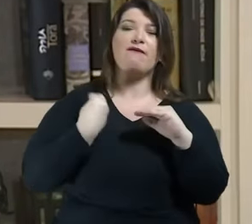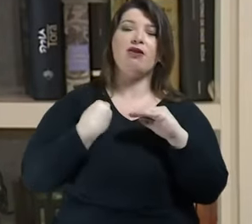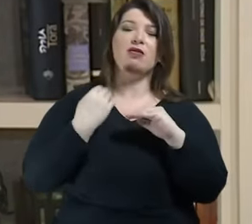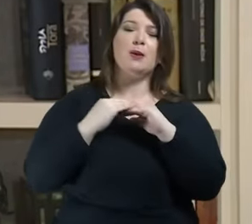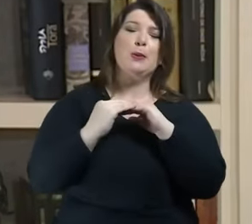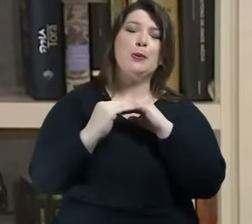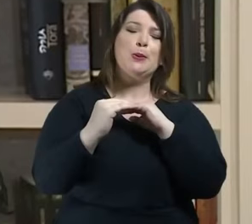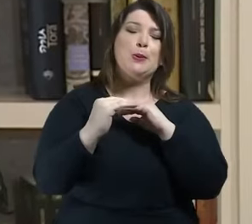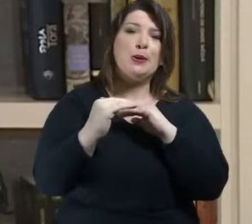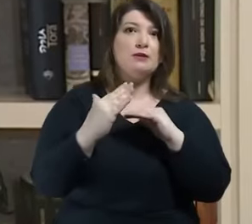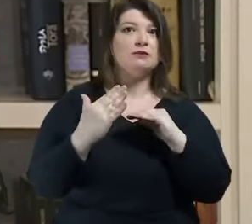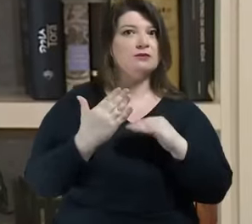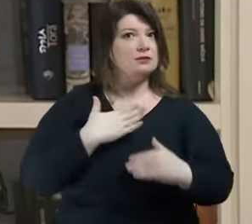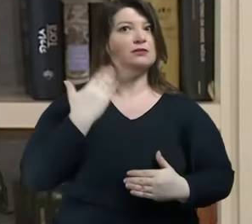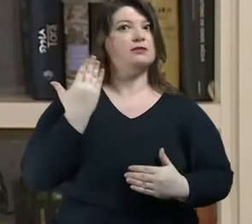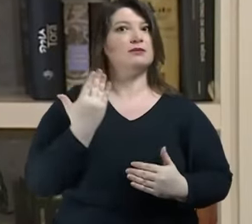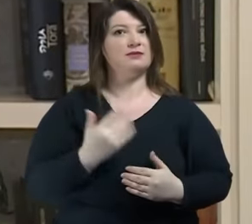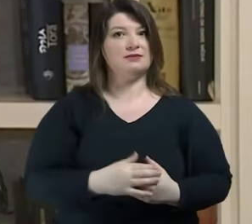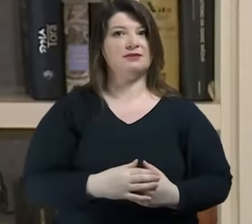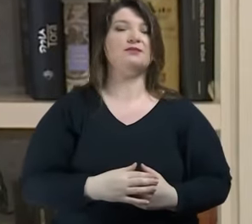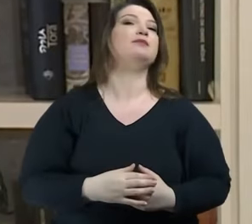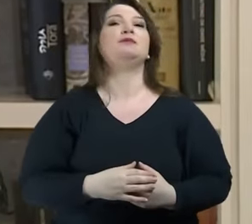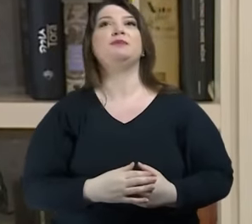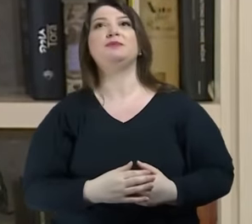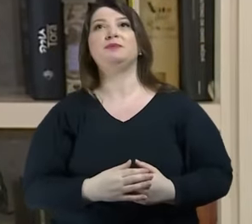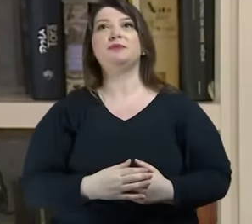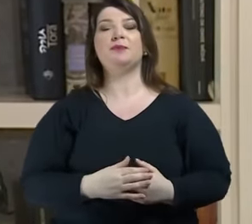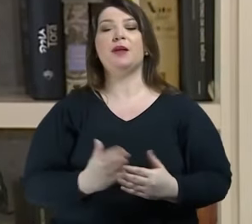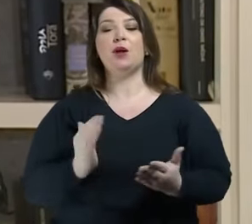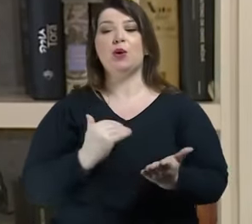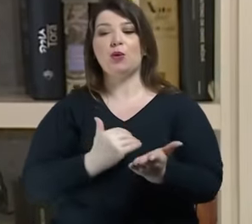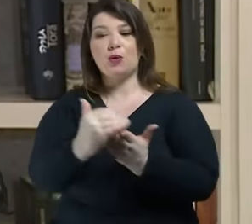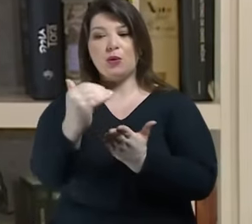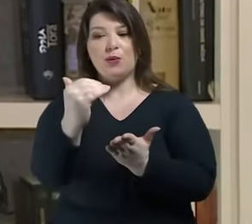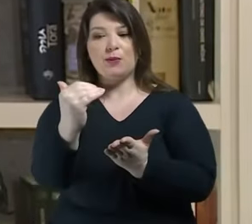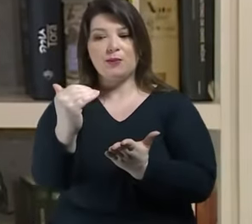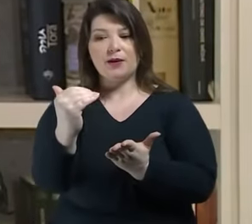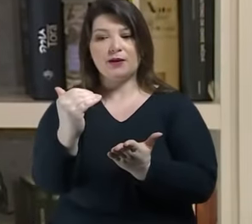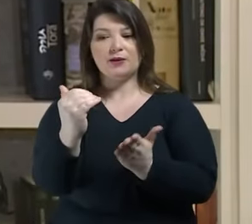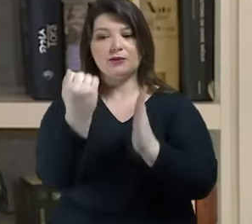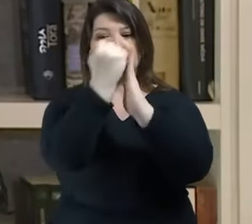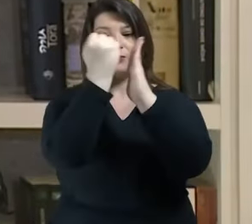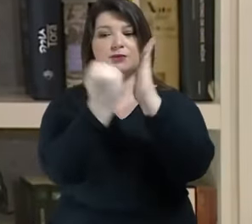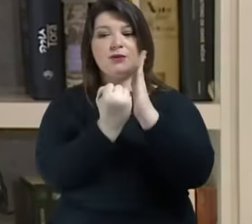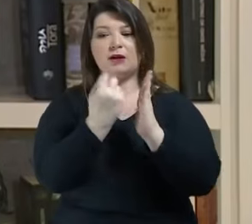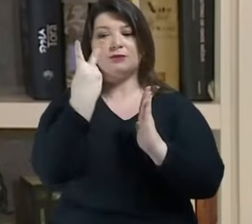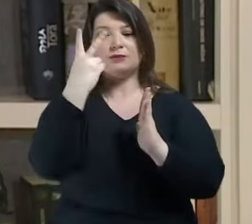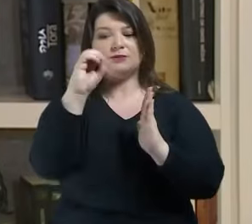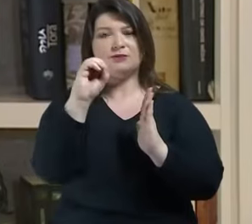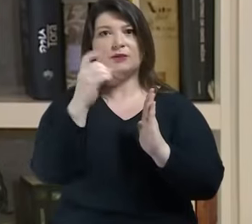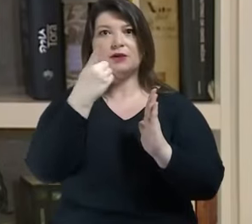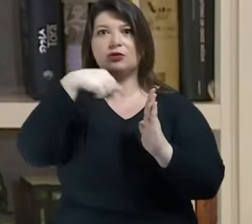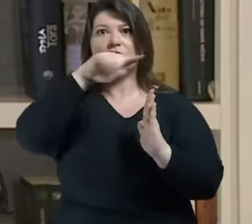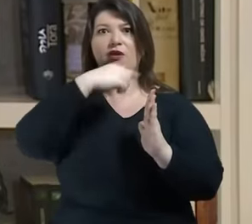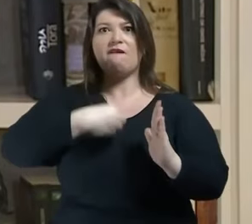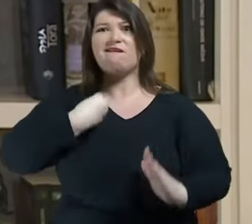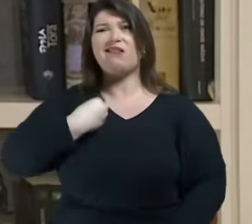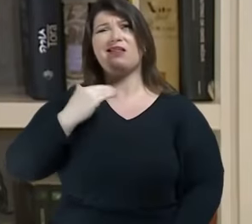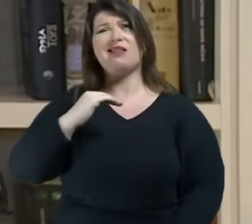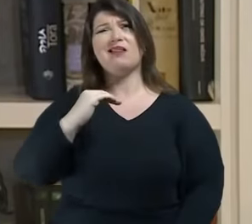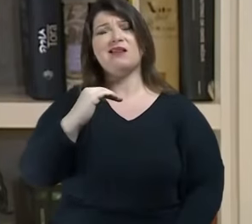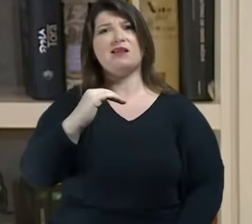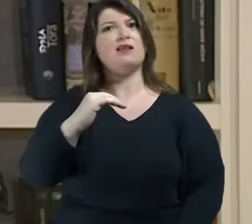Pessoa da calma Lisboa do início do século XX e hoje nós temos horror a monotonia e todo influencer